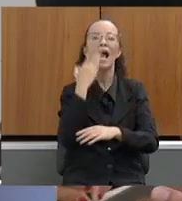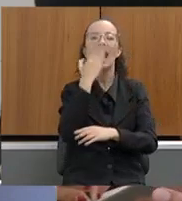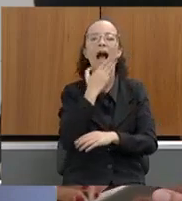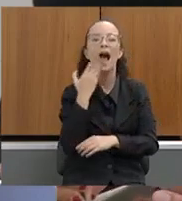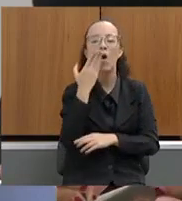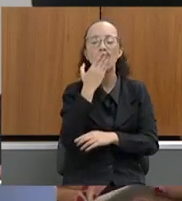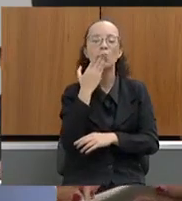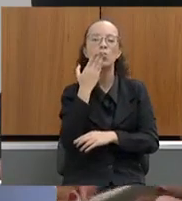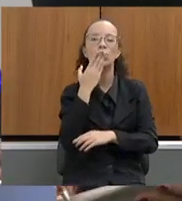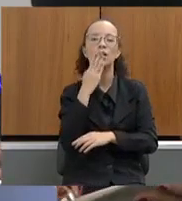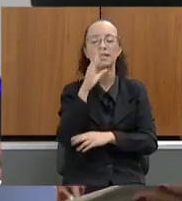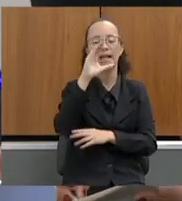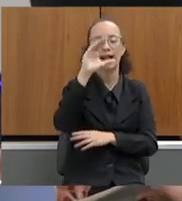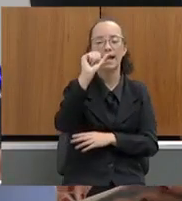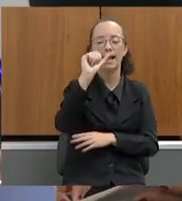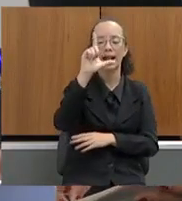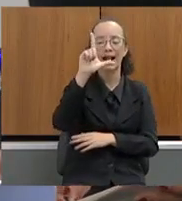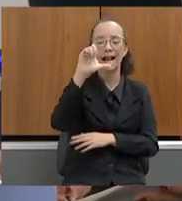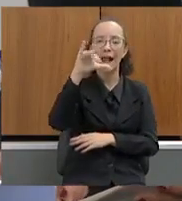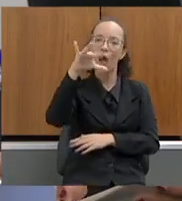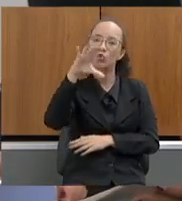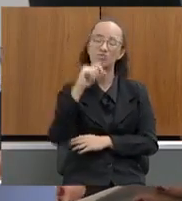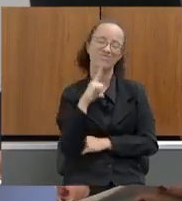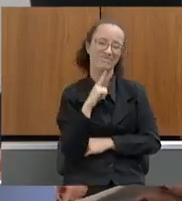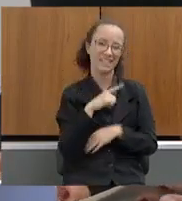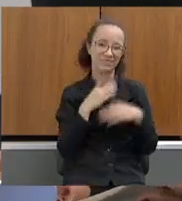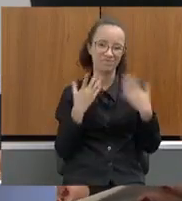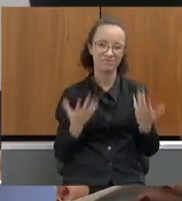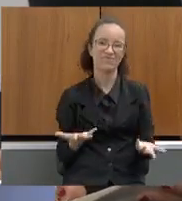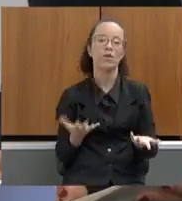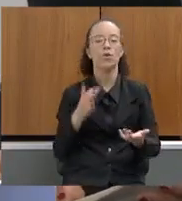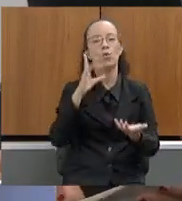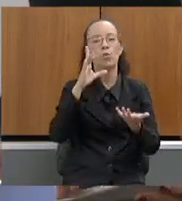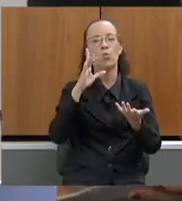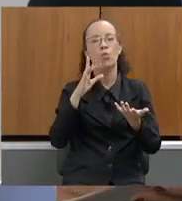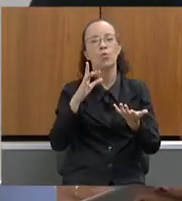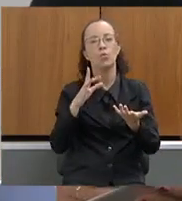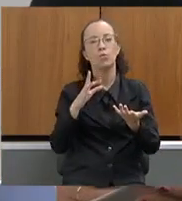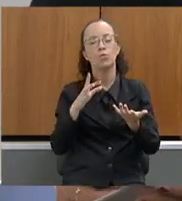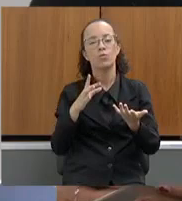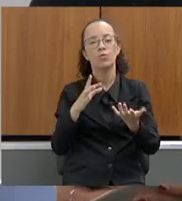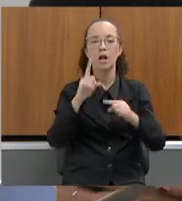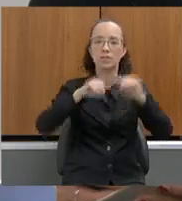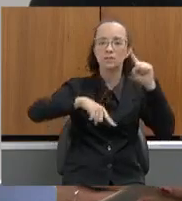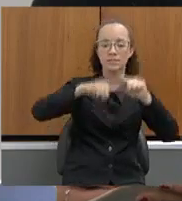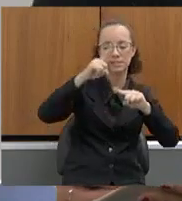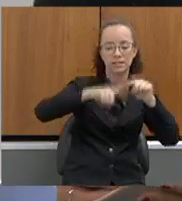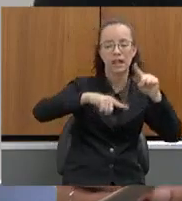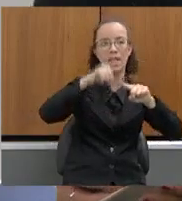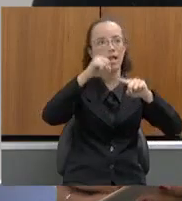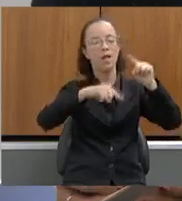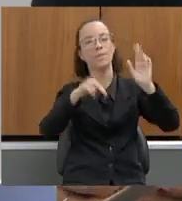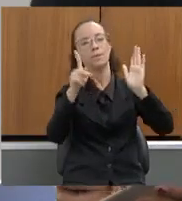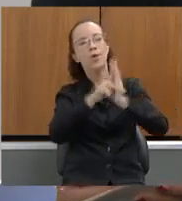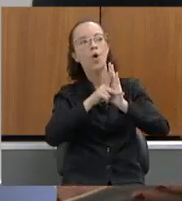alto índice de calcário, de cálcio. Então, os dessalinizadores, eles também servem como abrandadores. Então, nós fizemos